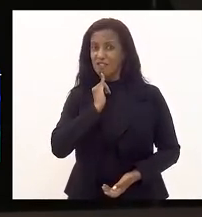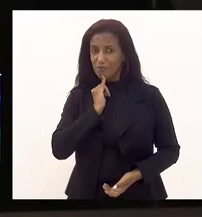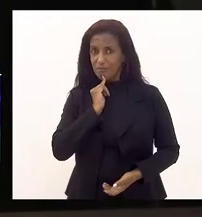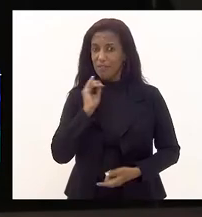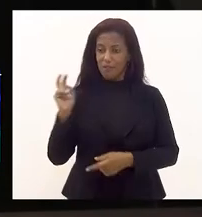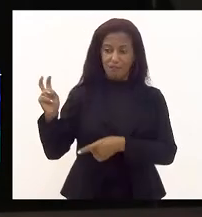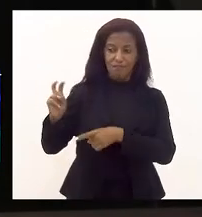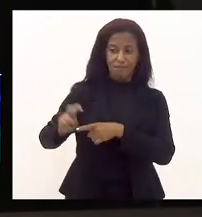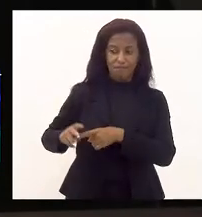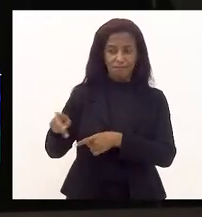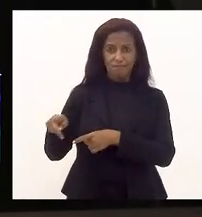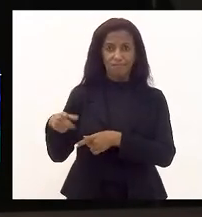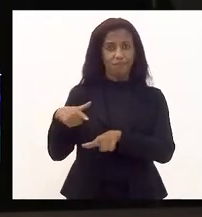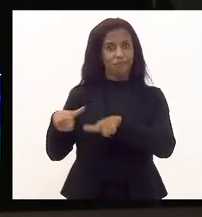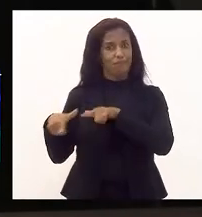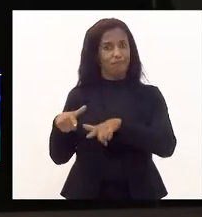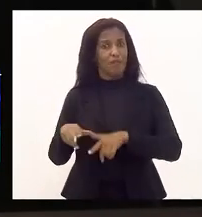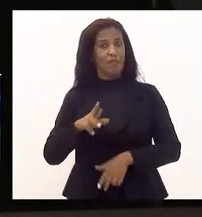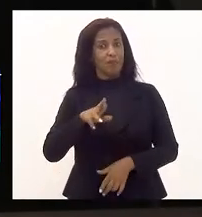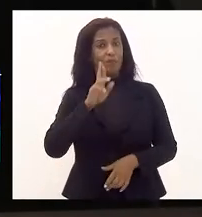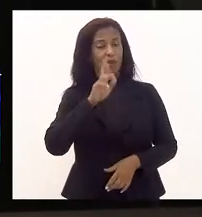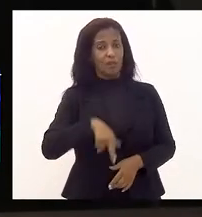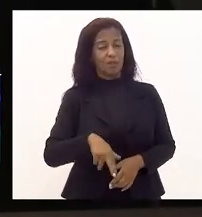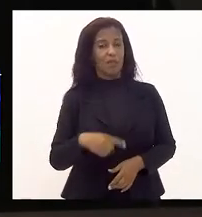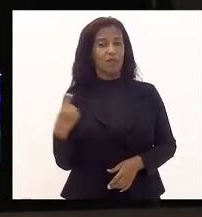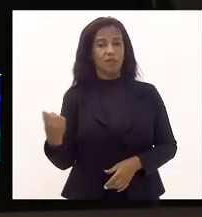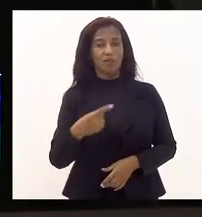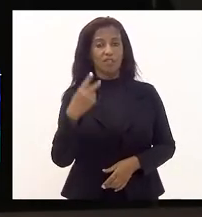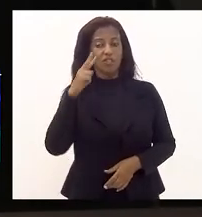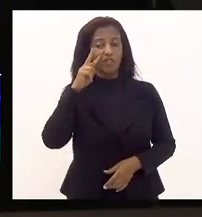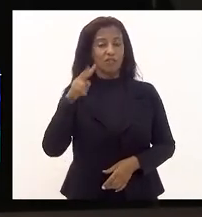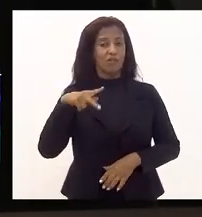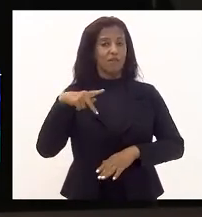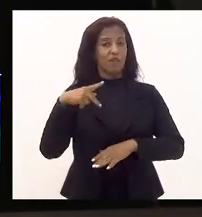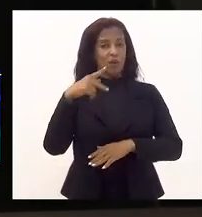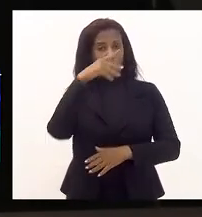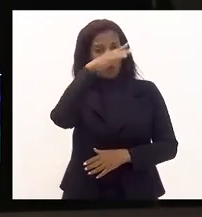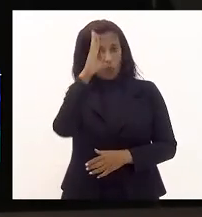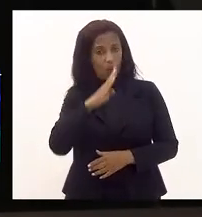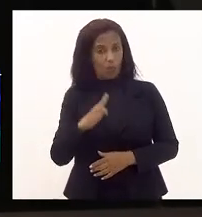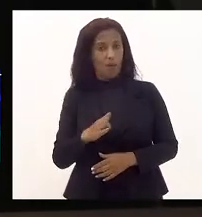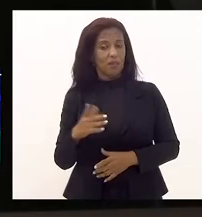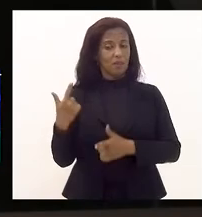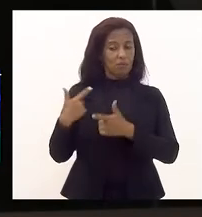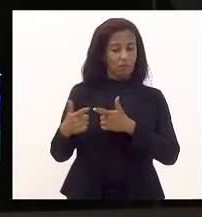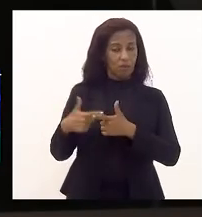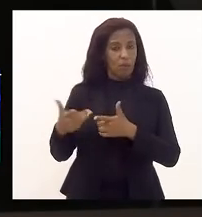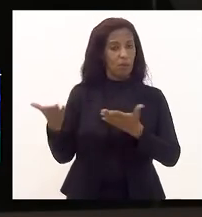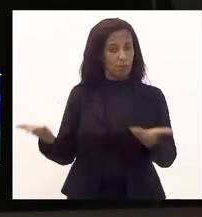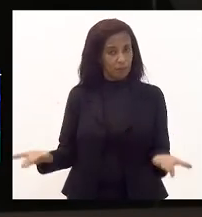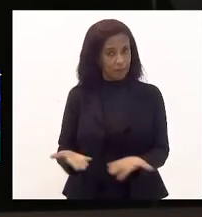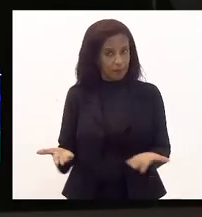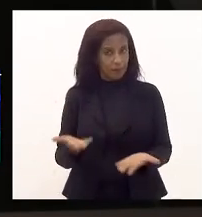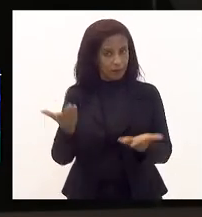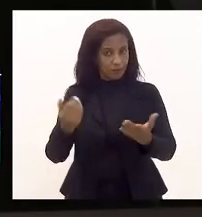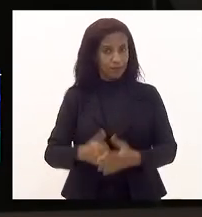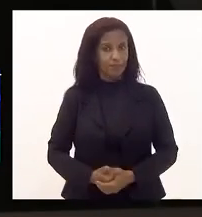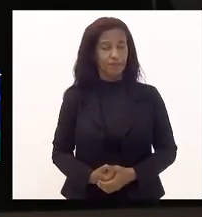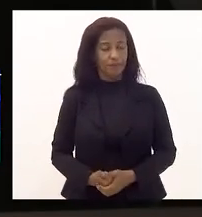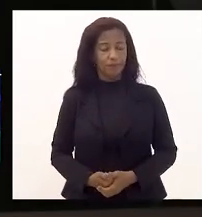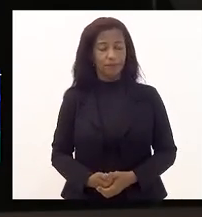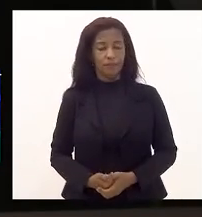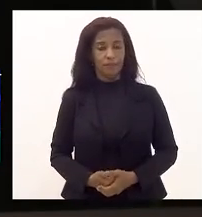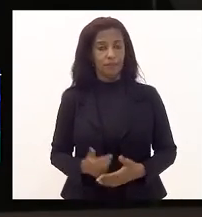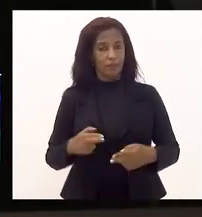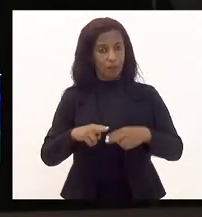e por esta razão é que a gente vê o Brasil encontrar na situação que nós encontramos atualmente. Portanto,